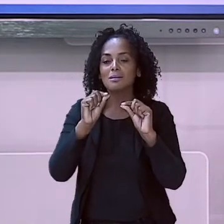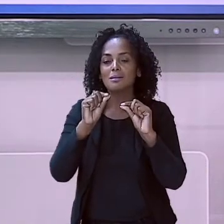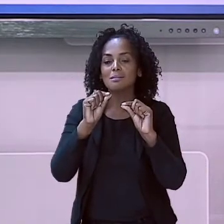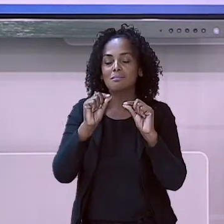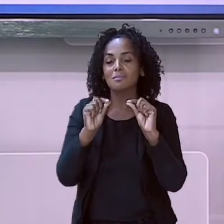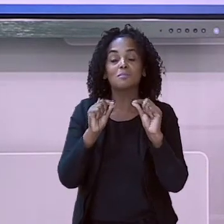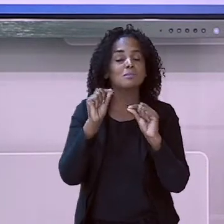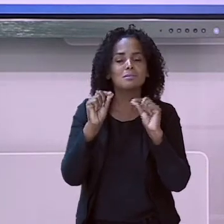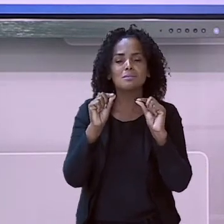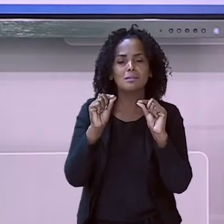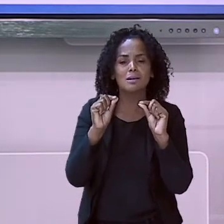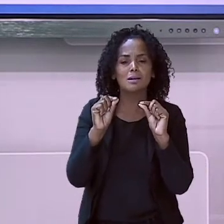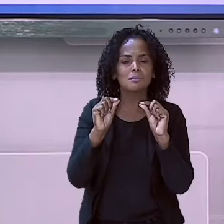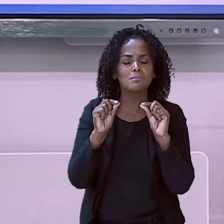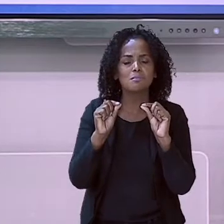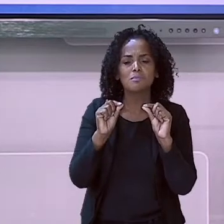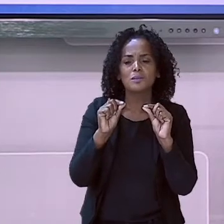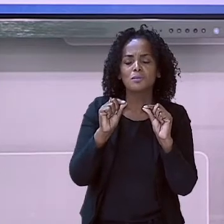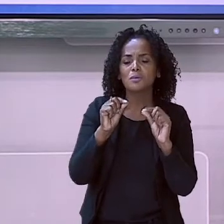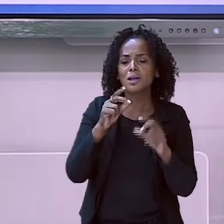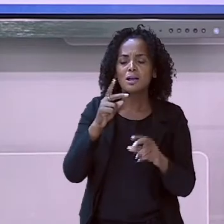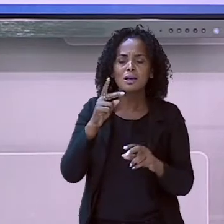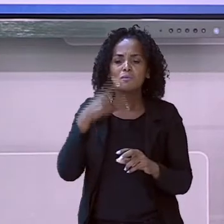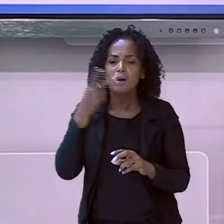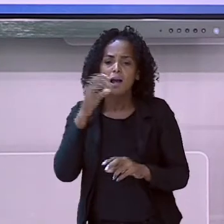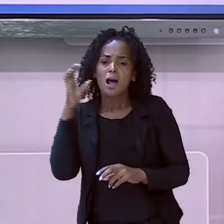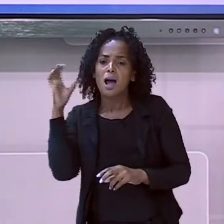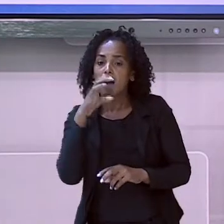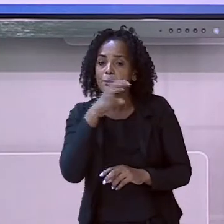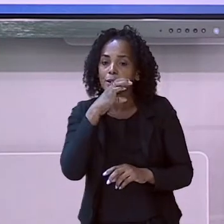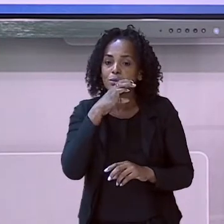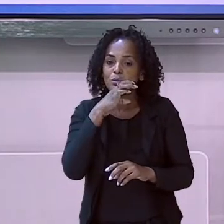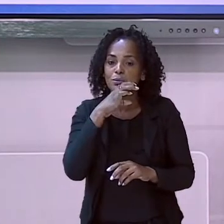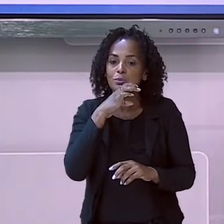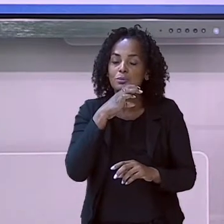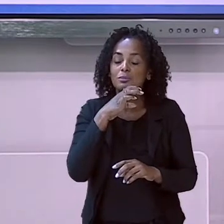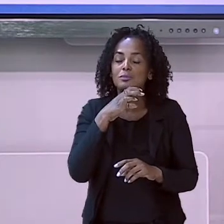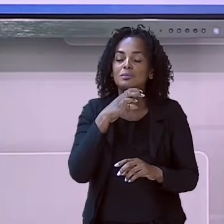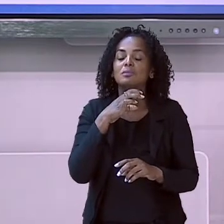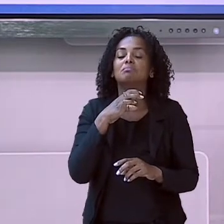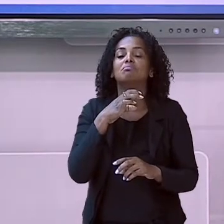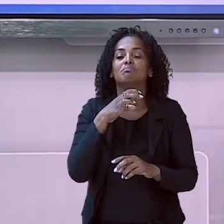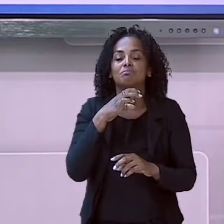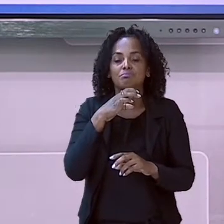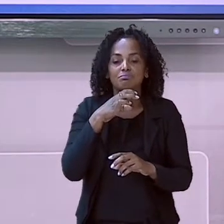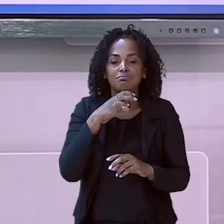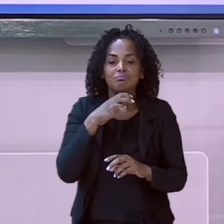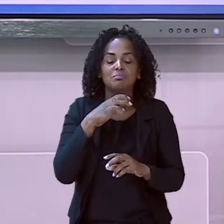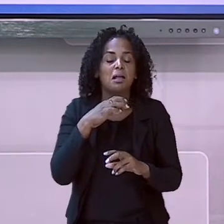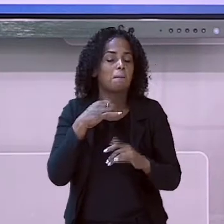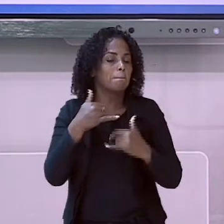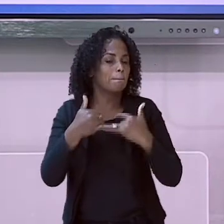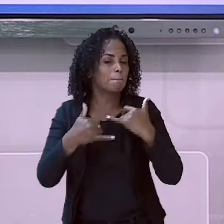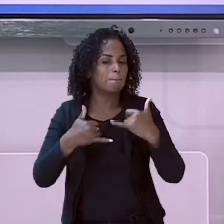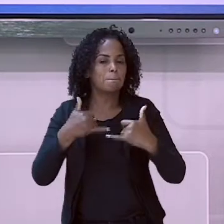Vamos descobrir juntos? Trava-língua é uma brincadeira. Sim, uma brincadeira